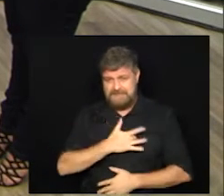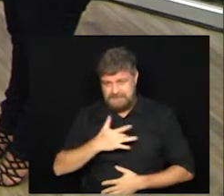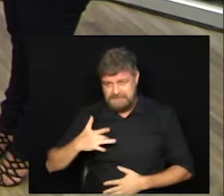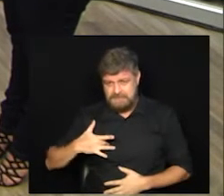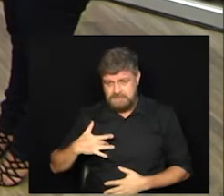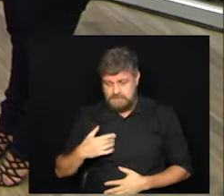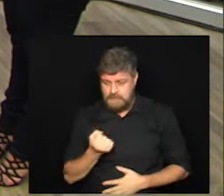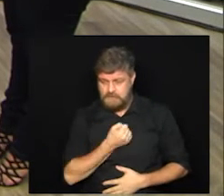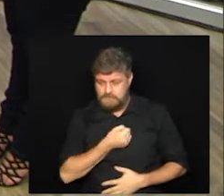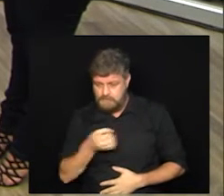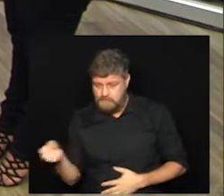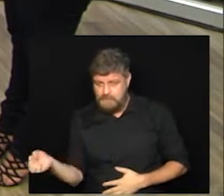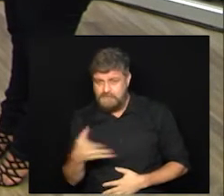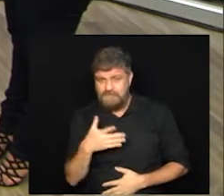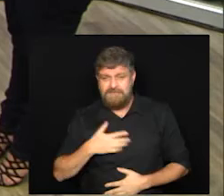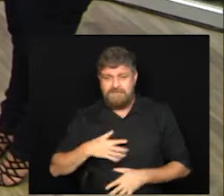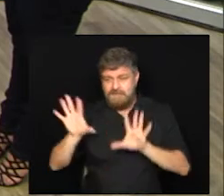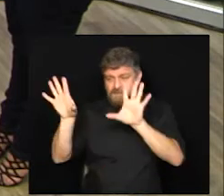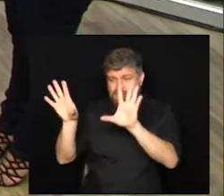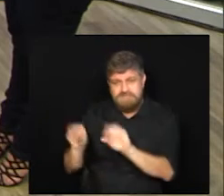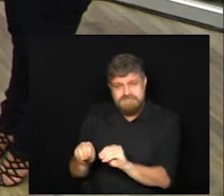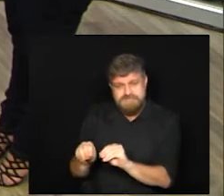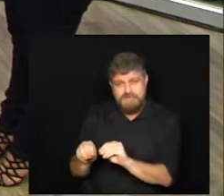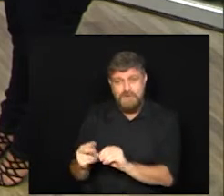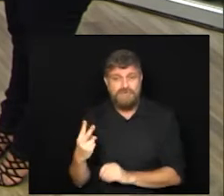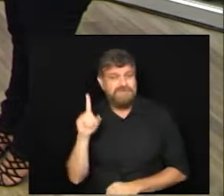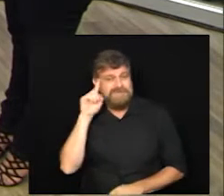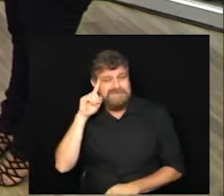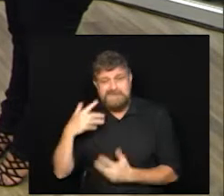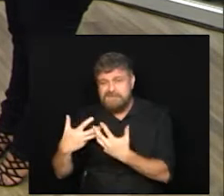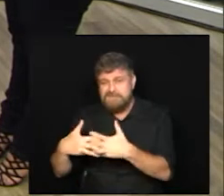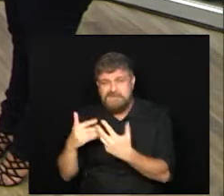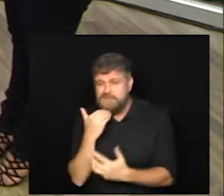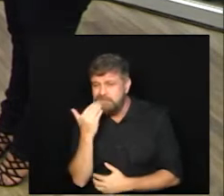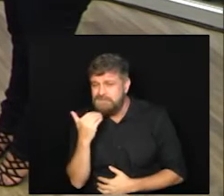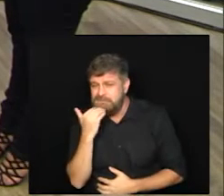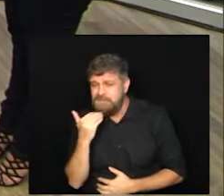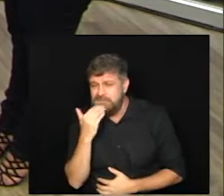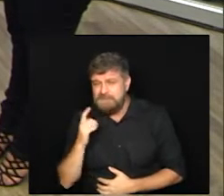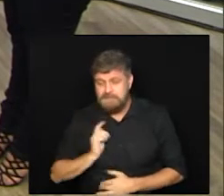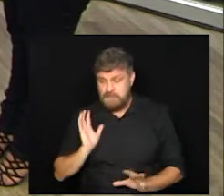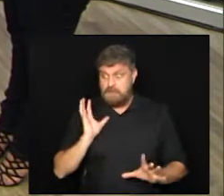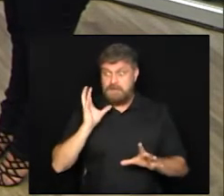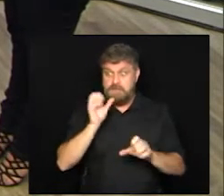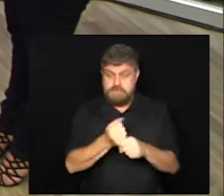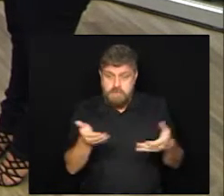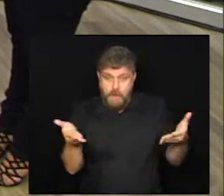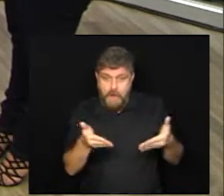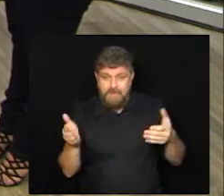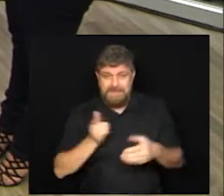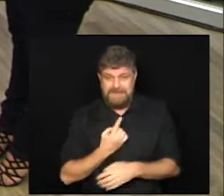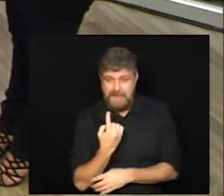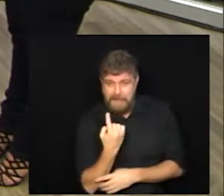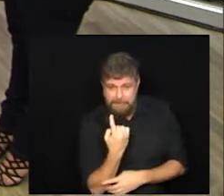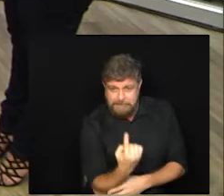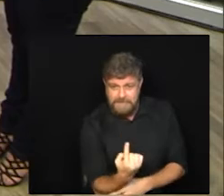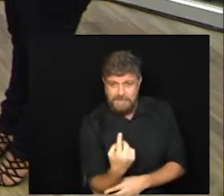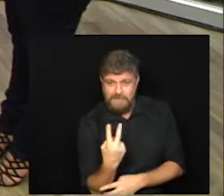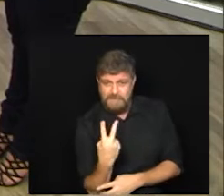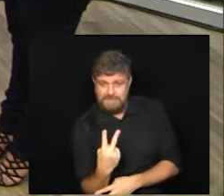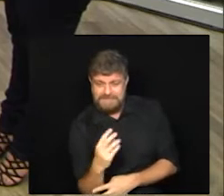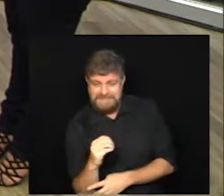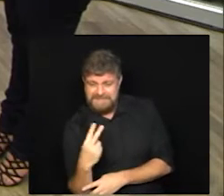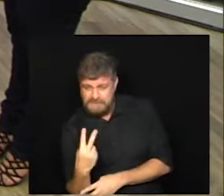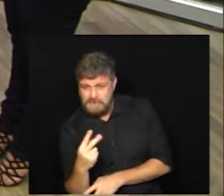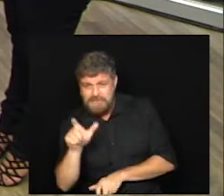faz atualização, ele ficou fora do ar durante dois dias. Por isso que, no acumulado, nós tivemos 1.202